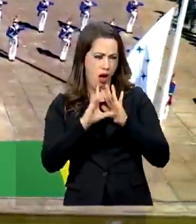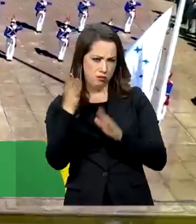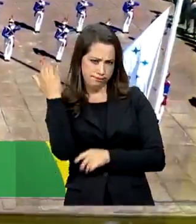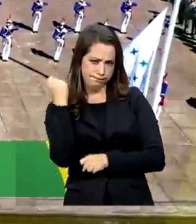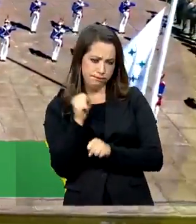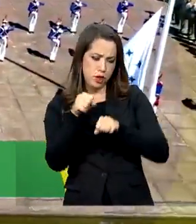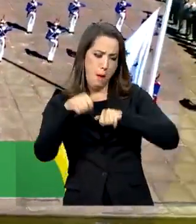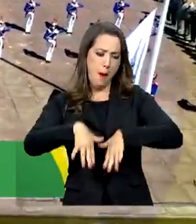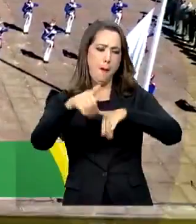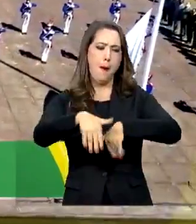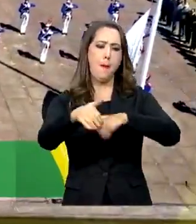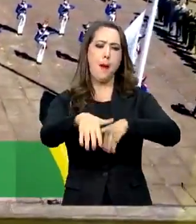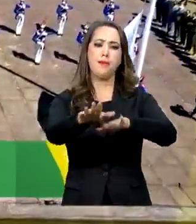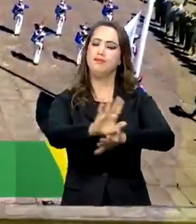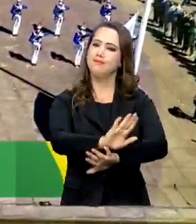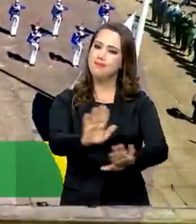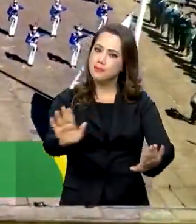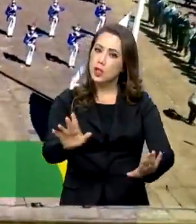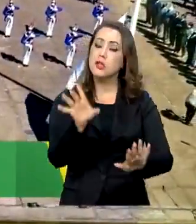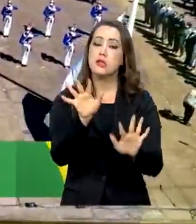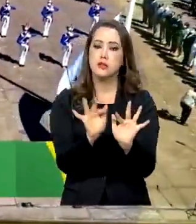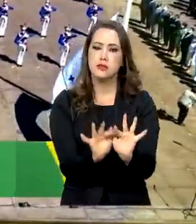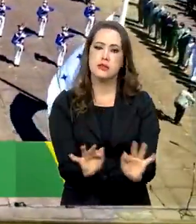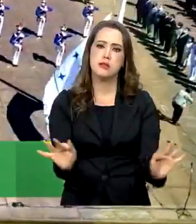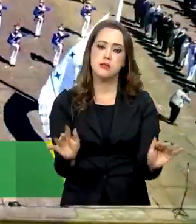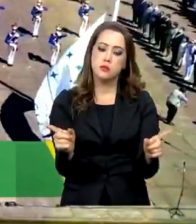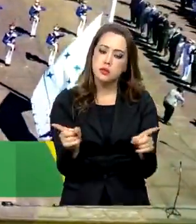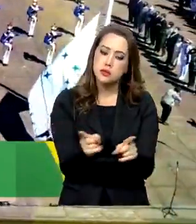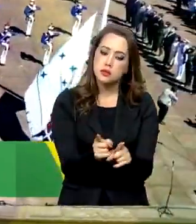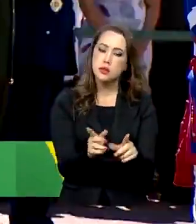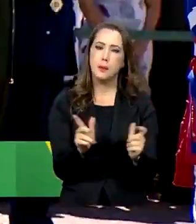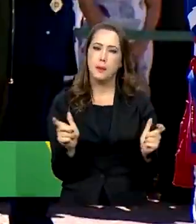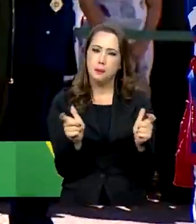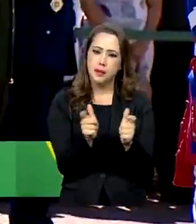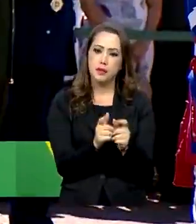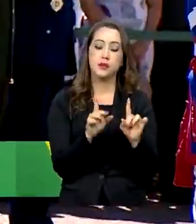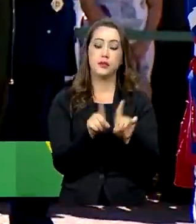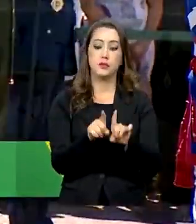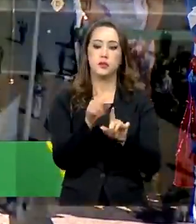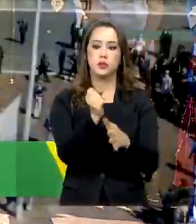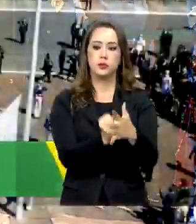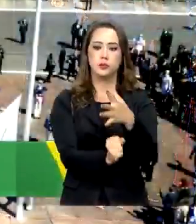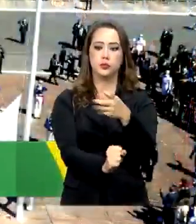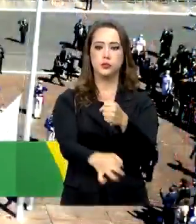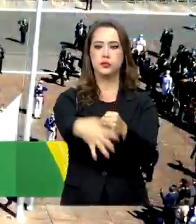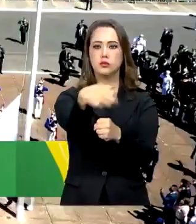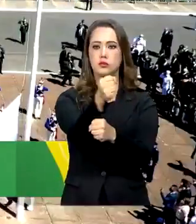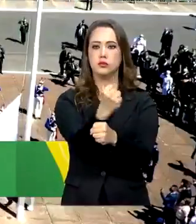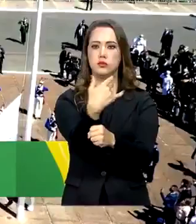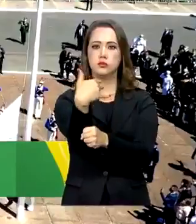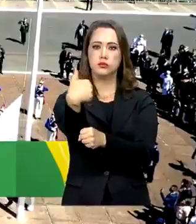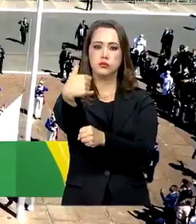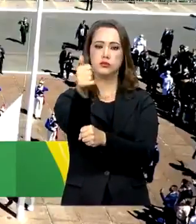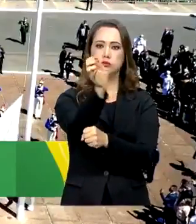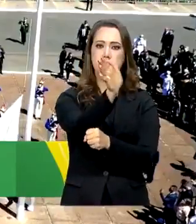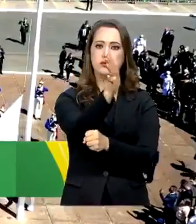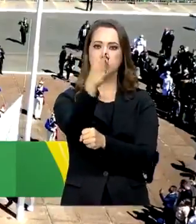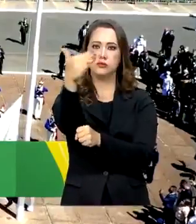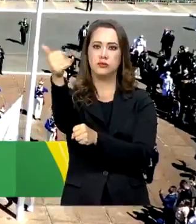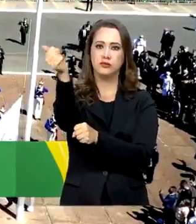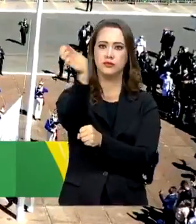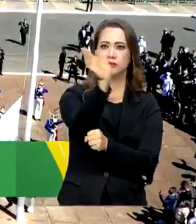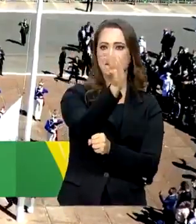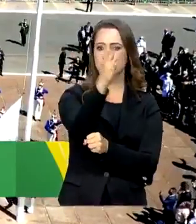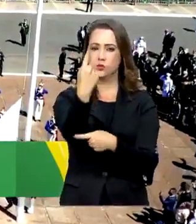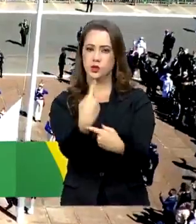Esplanada dos Ministérios, uma solenidade mais curta e reservada. O hasteamento da bandeira nacional foi ao som dos hinos